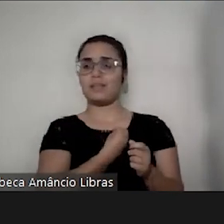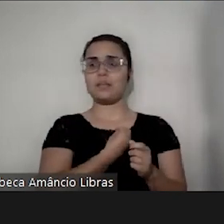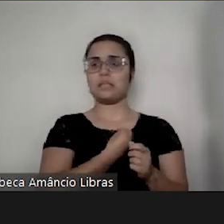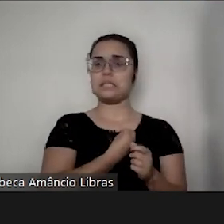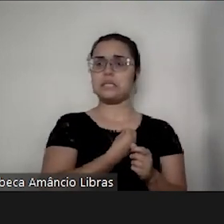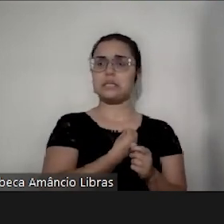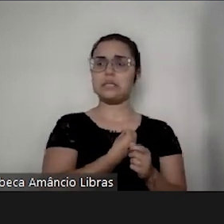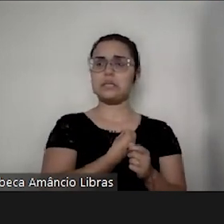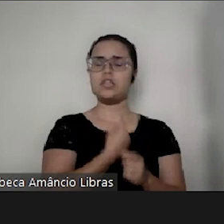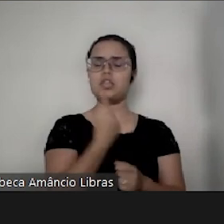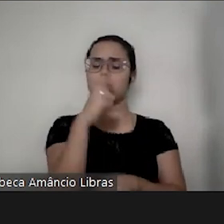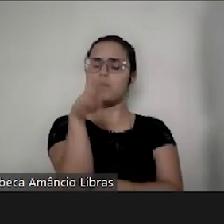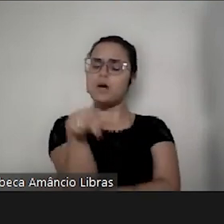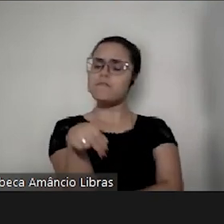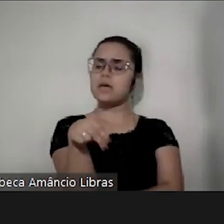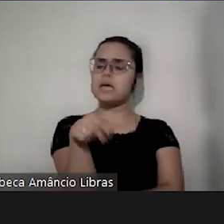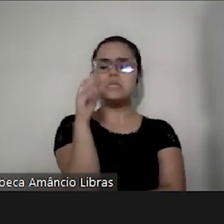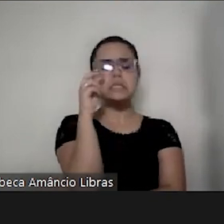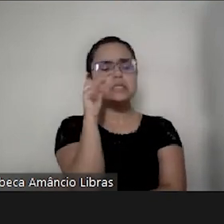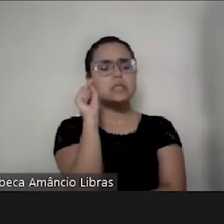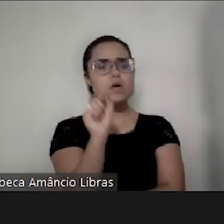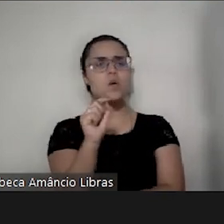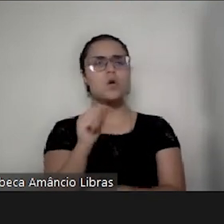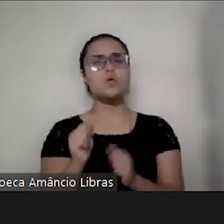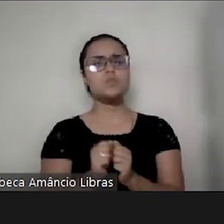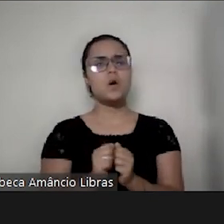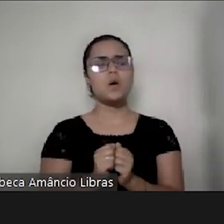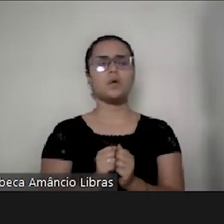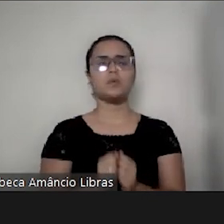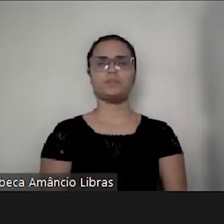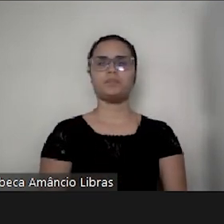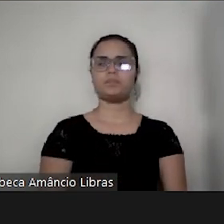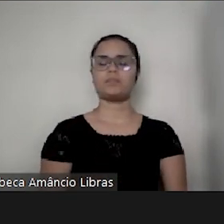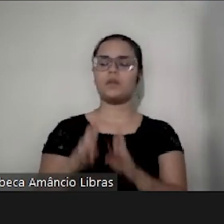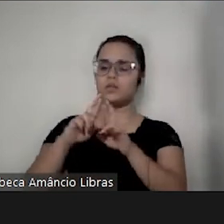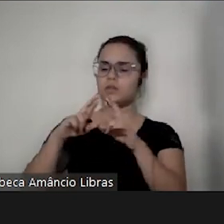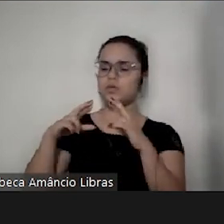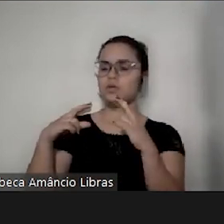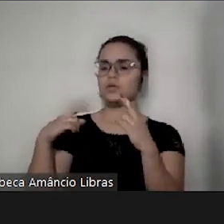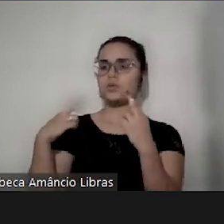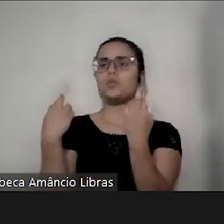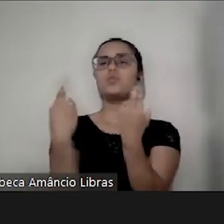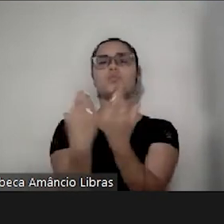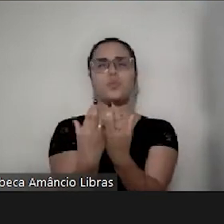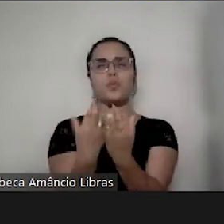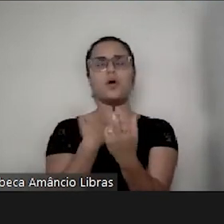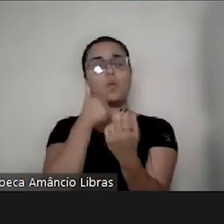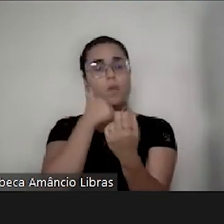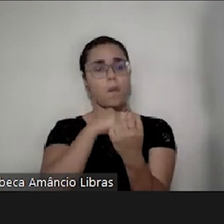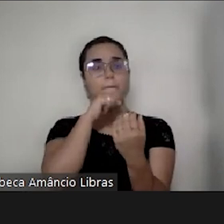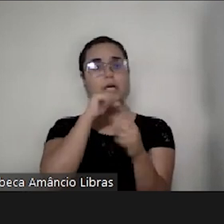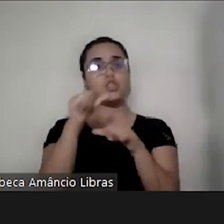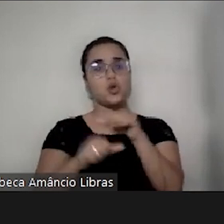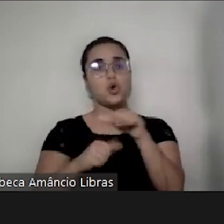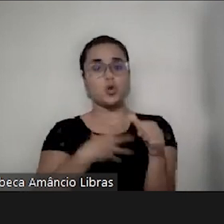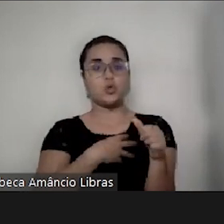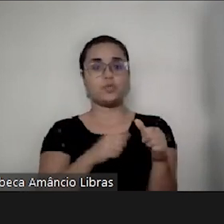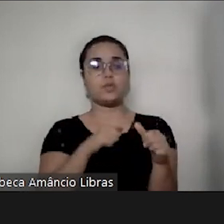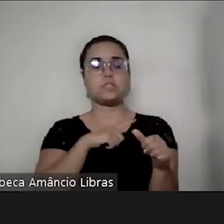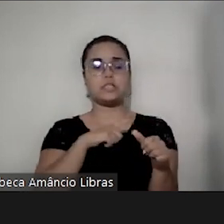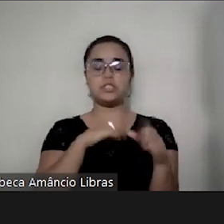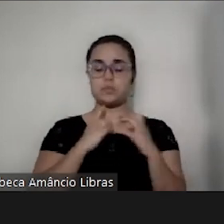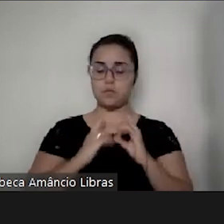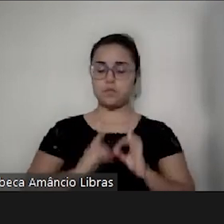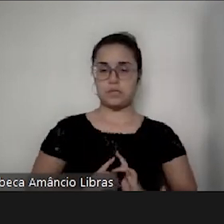E uma vez eu tava numa roda de conversa com mães atípicas, e uma